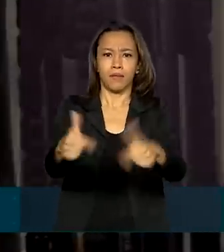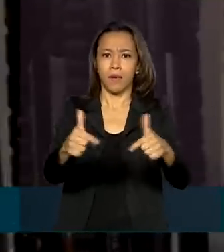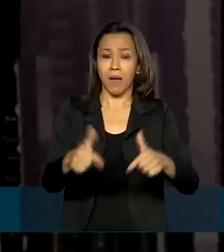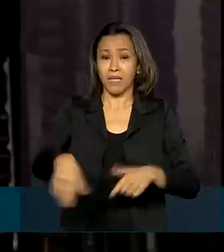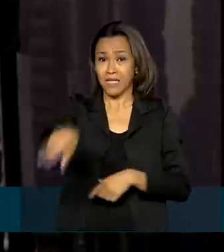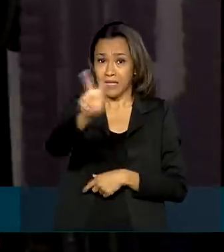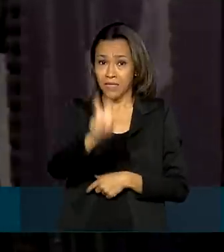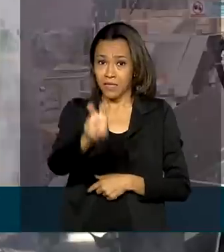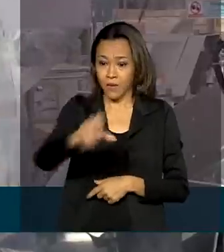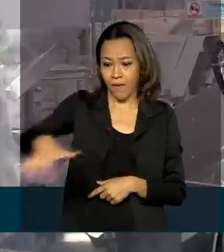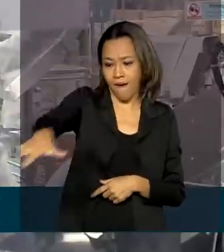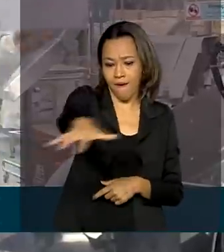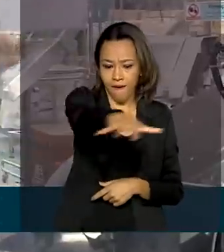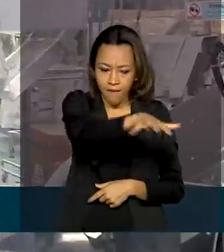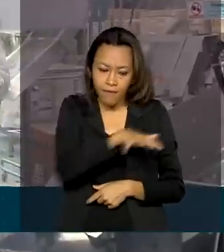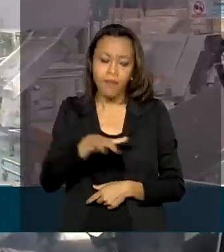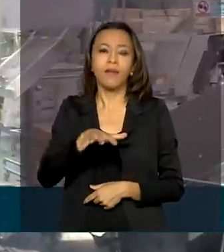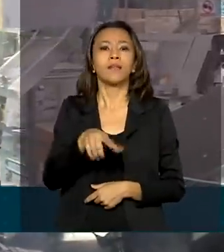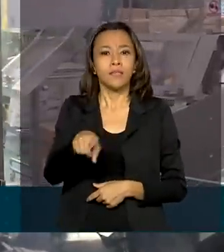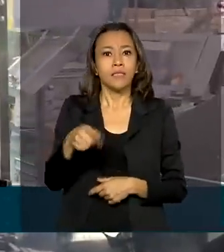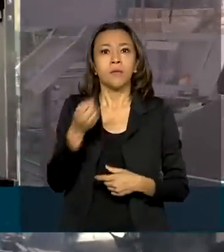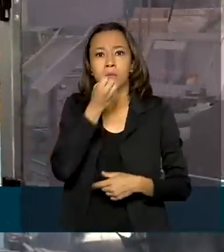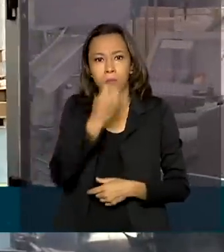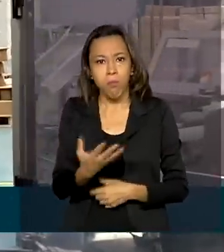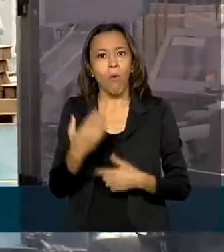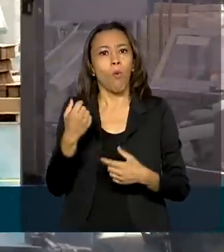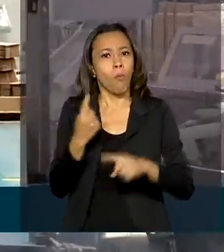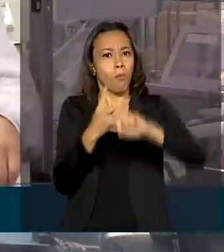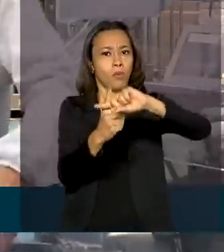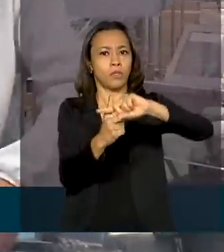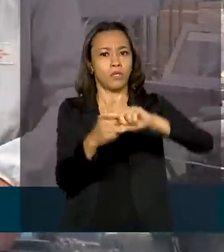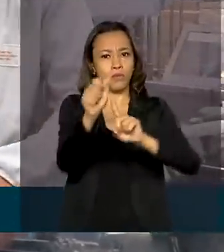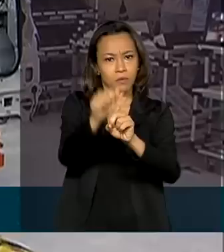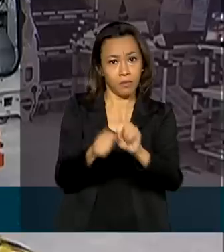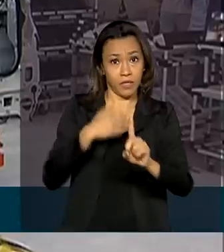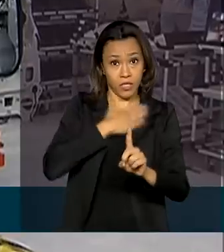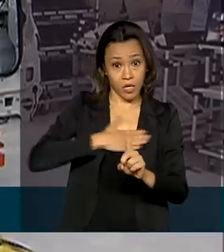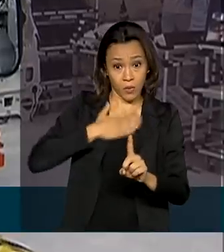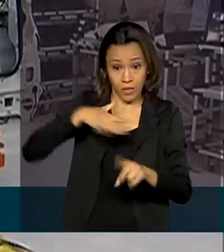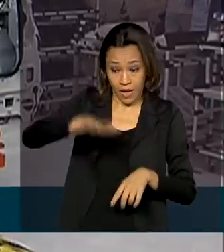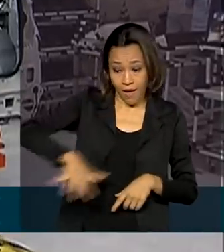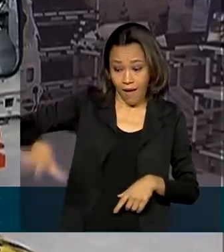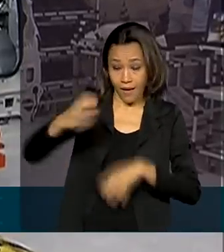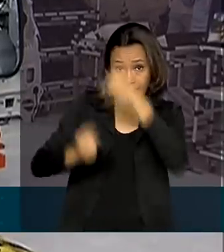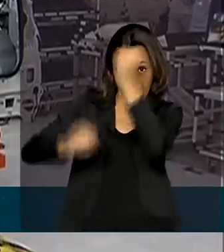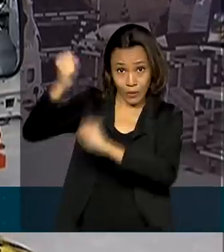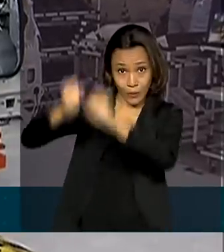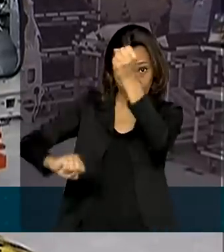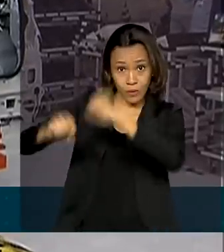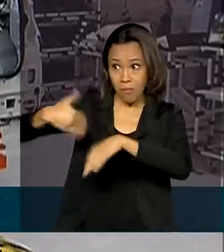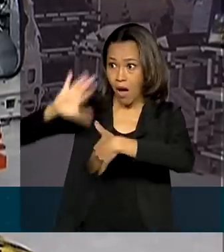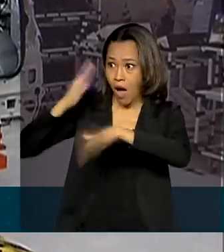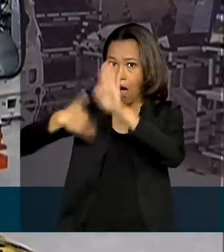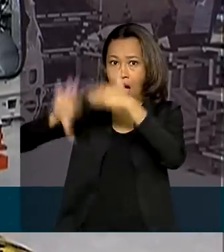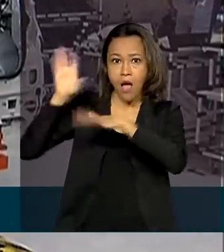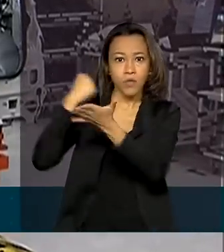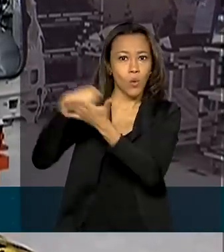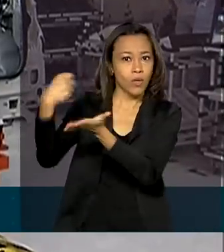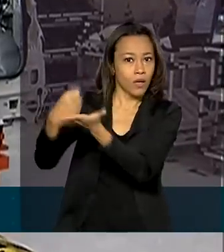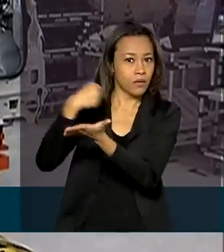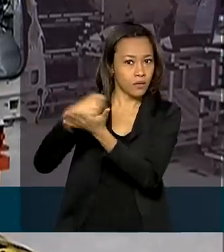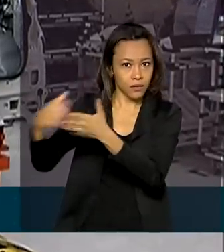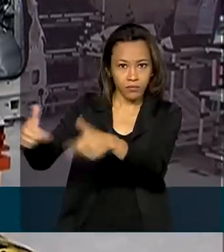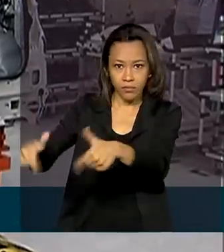setores da atividade econômica tiveram saldo positivo em agosto. A indústria liderou a geração de empregos formais